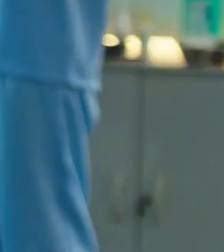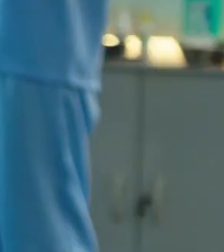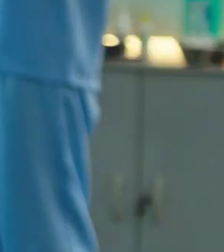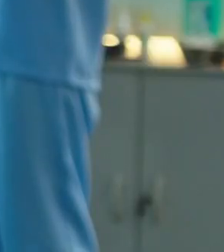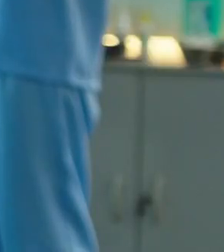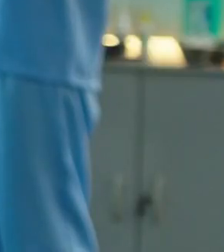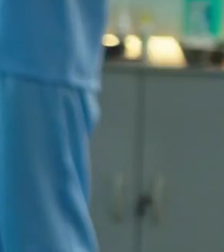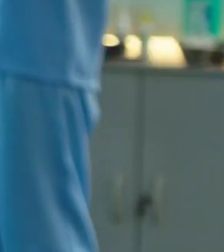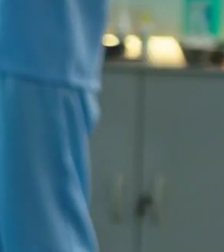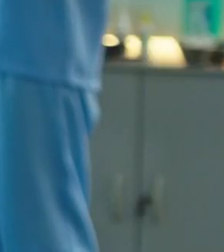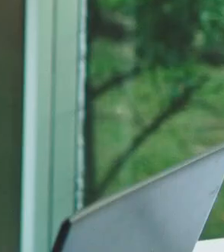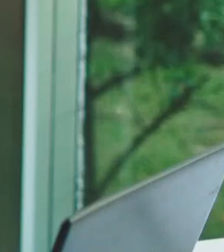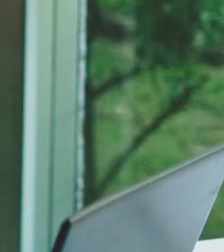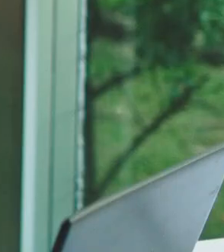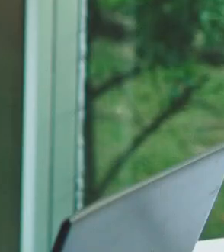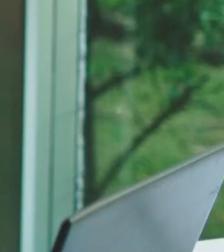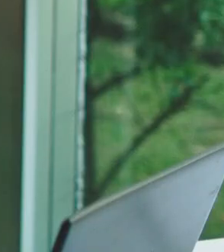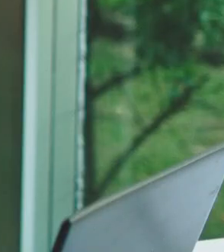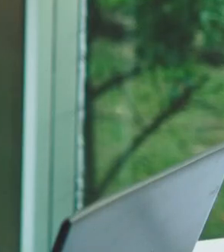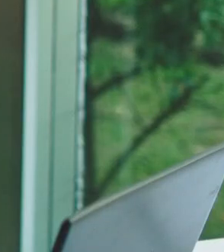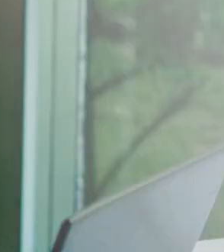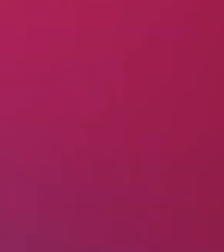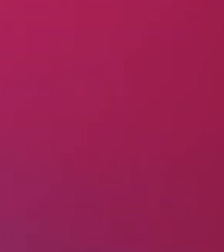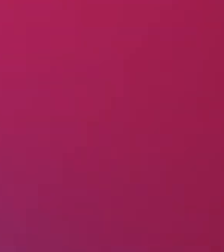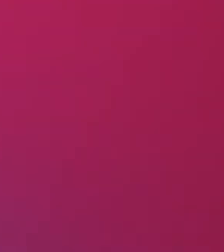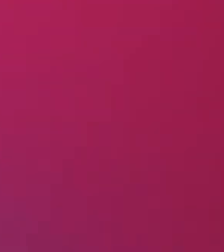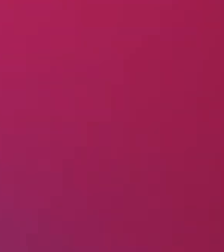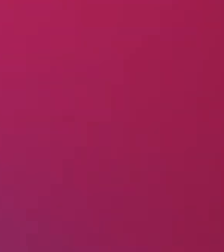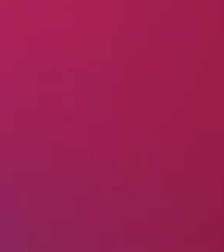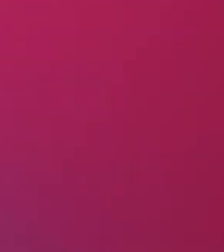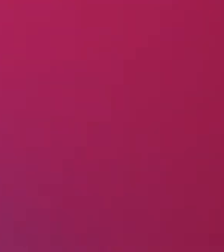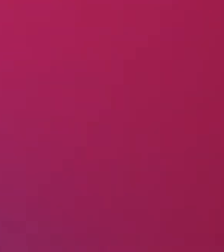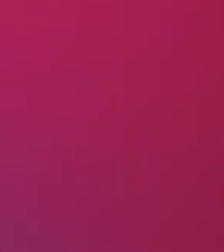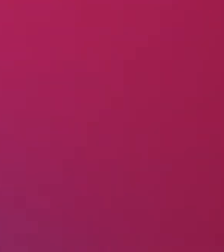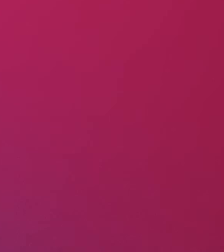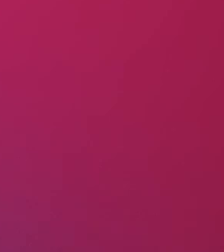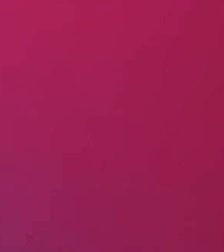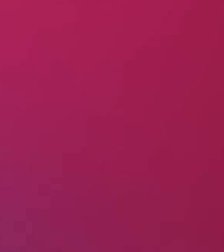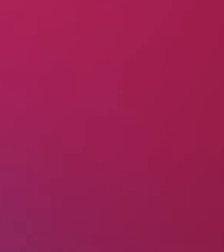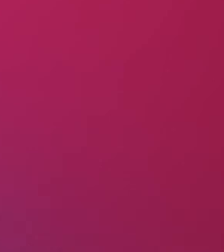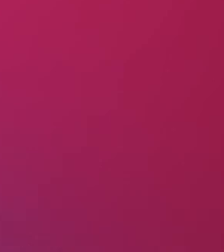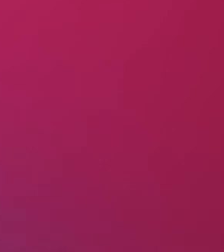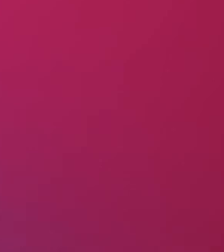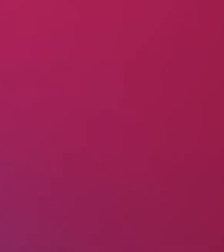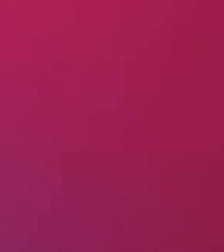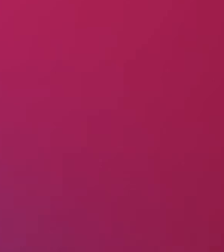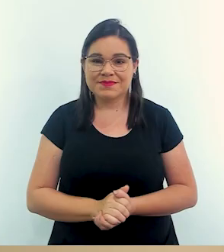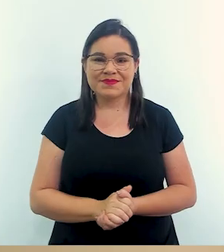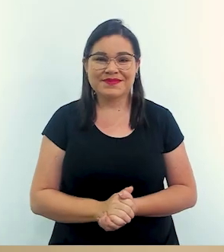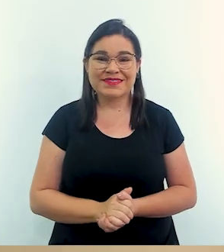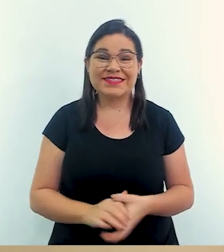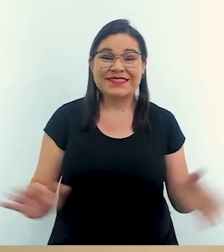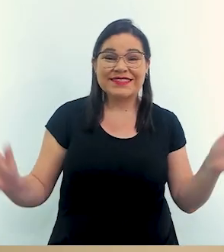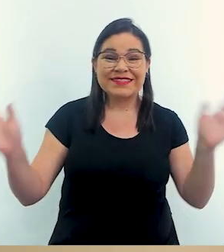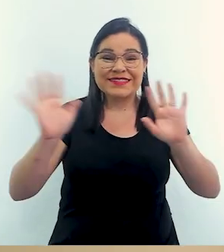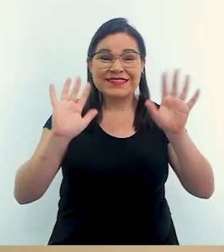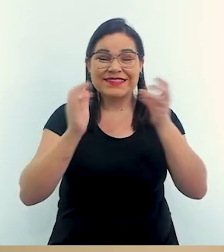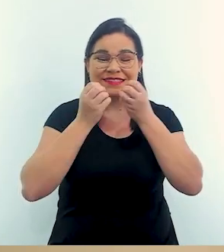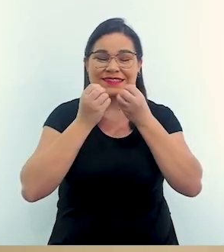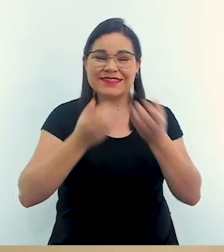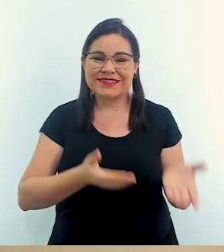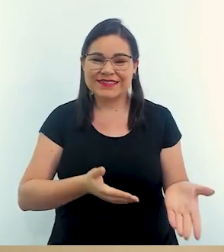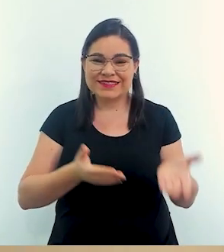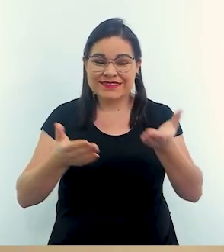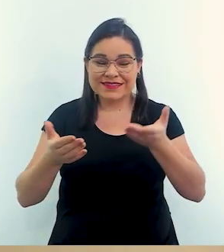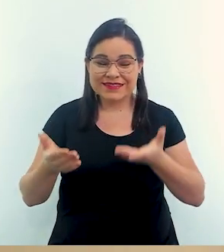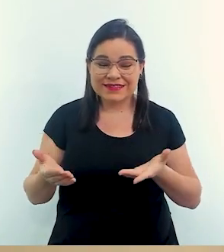Da formação à prática, da prática à realização. Áfia, viva o melhor da medicina. Olá, bem